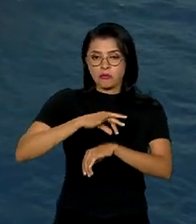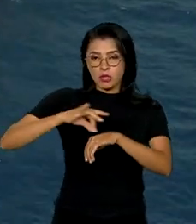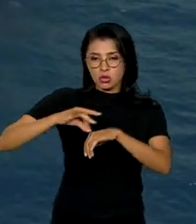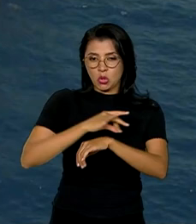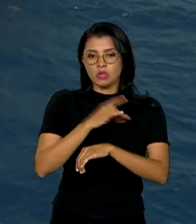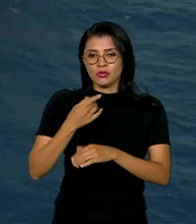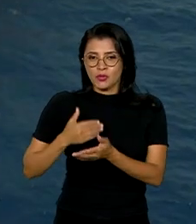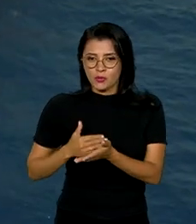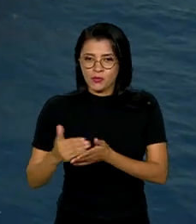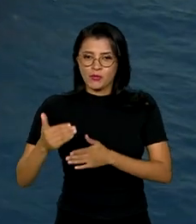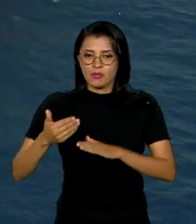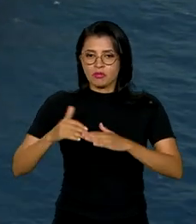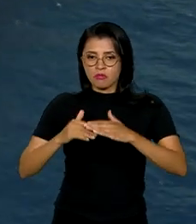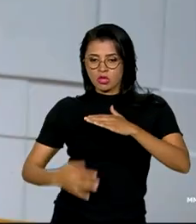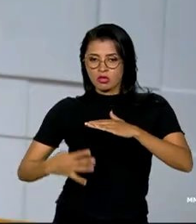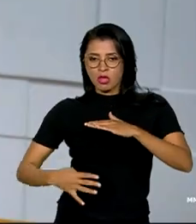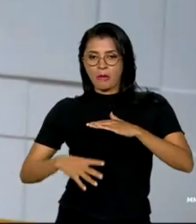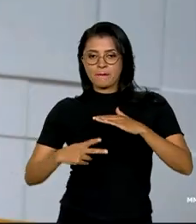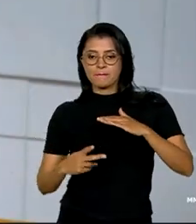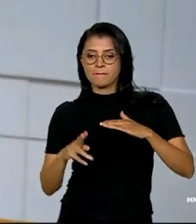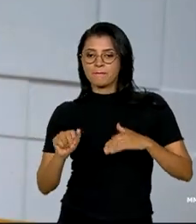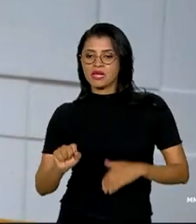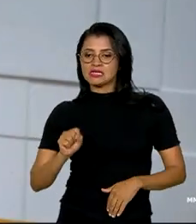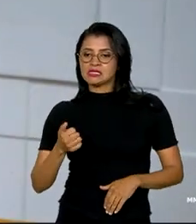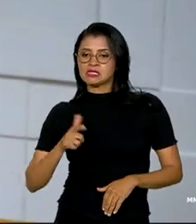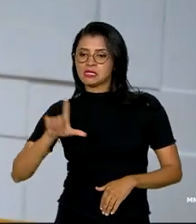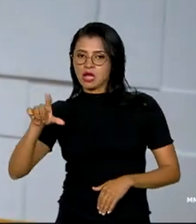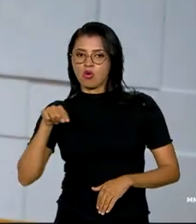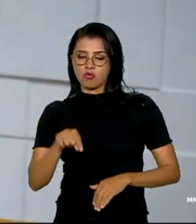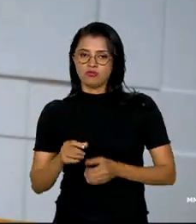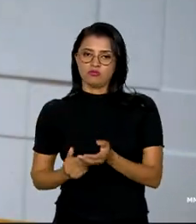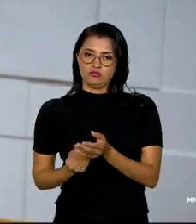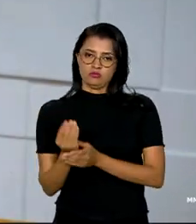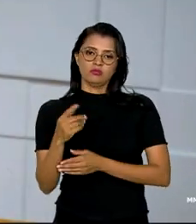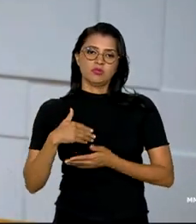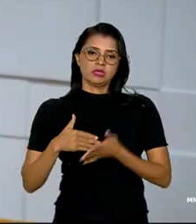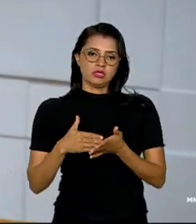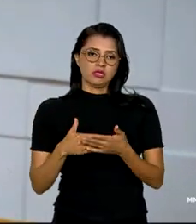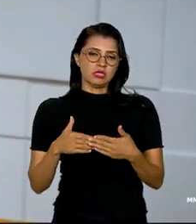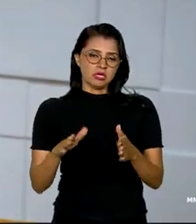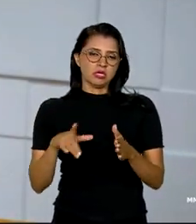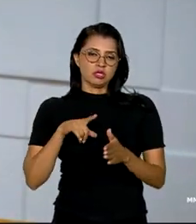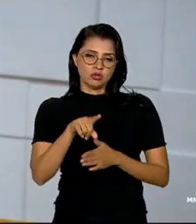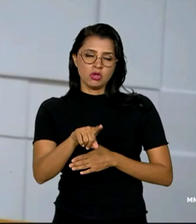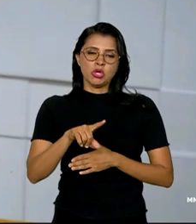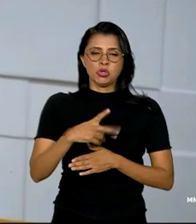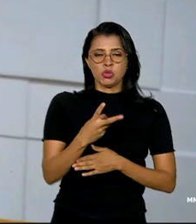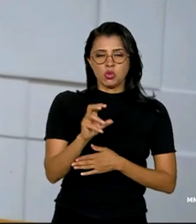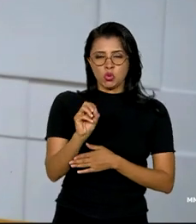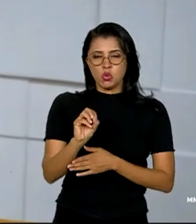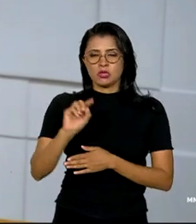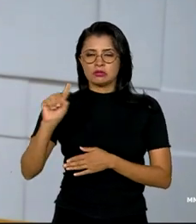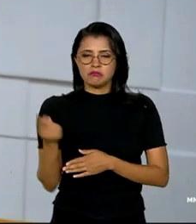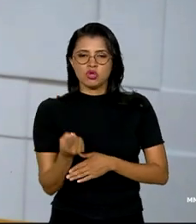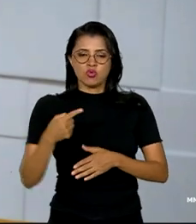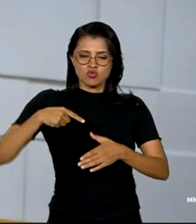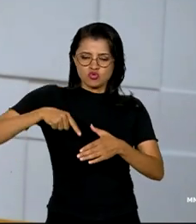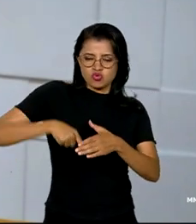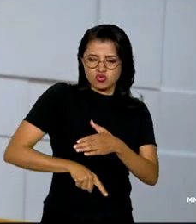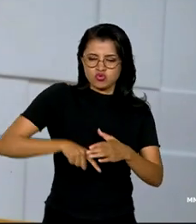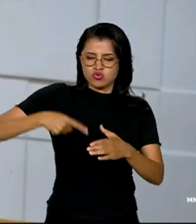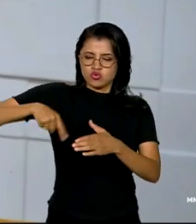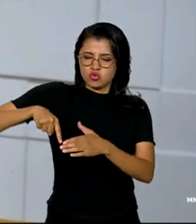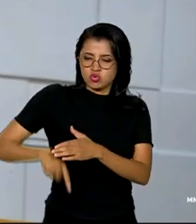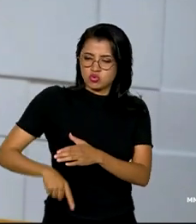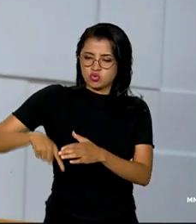o início do pré-sal fase 4. No pré-sal fase 4, gente está falando de aproximadamente 2 mil perfurações, então,